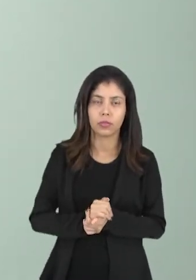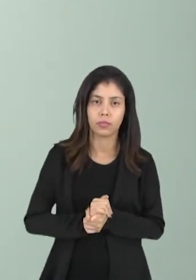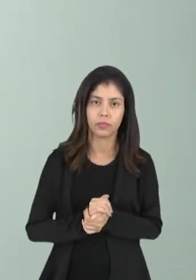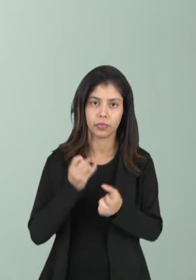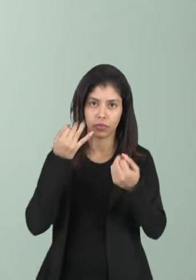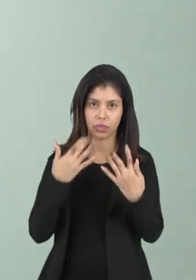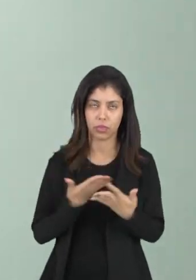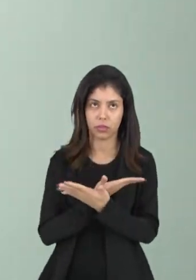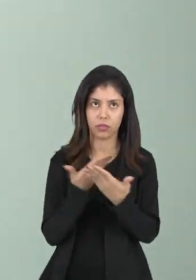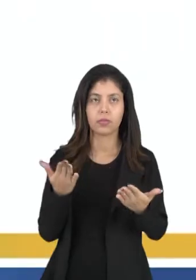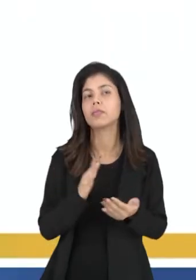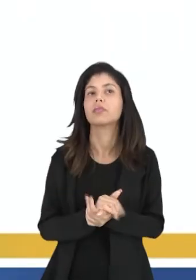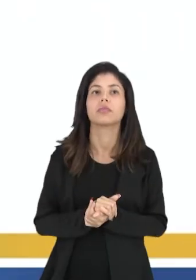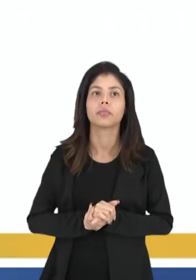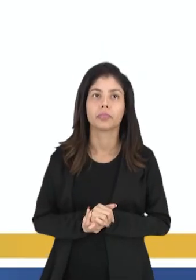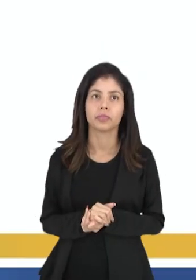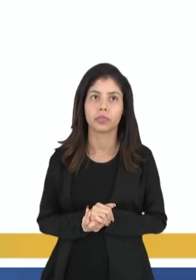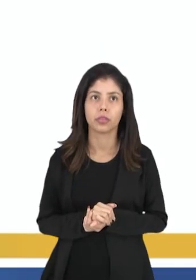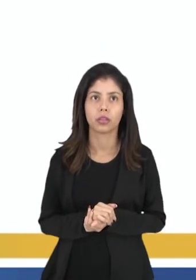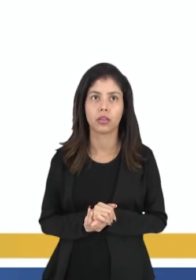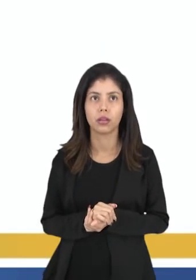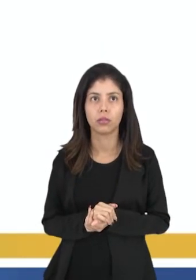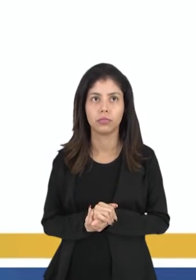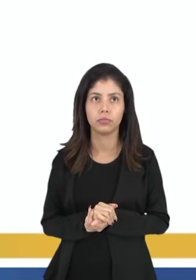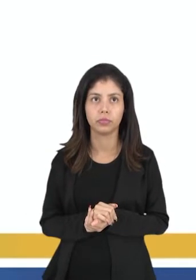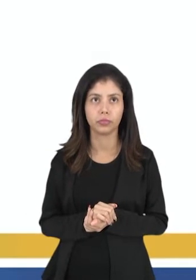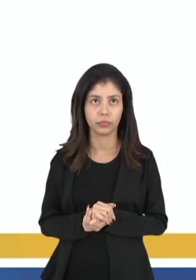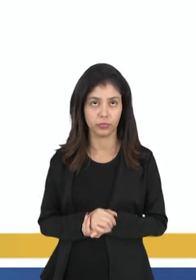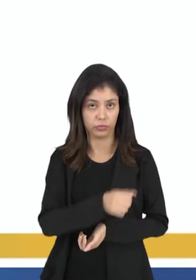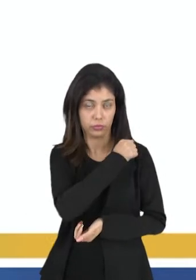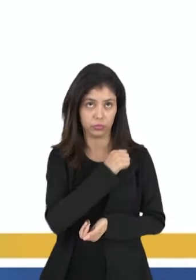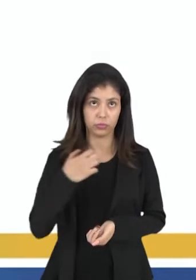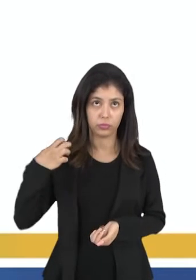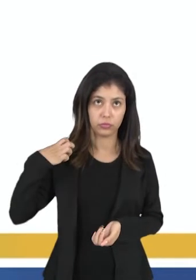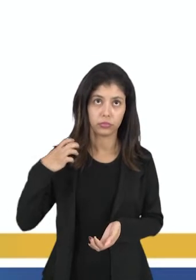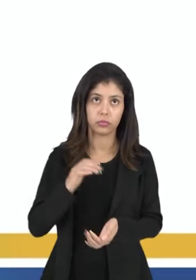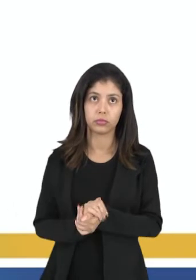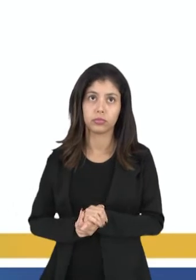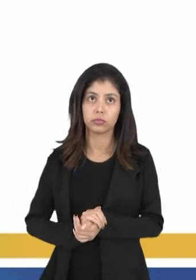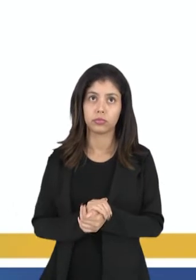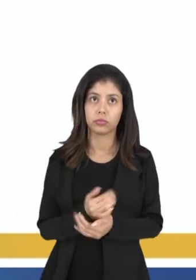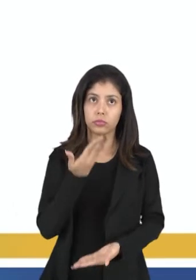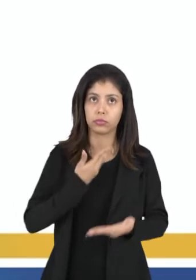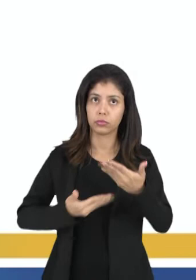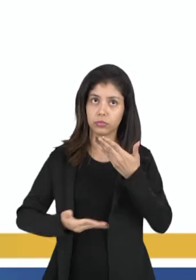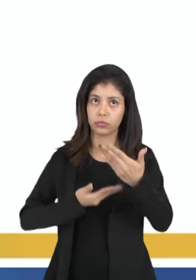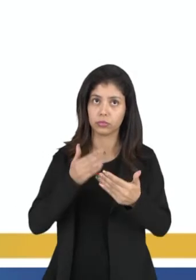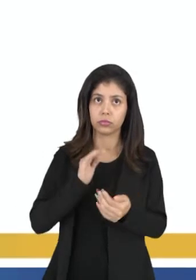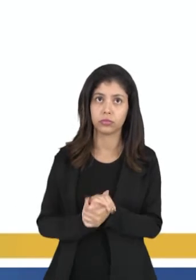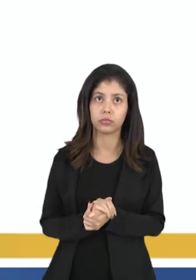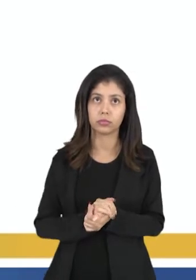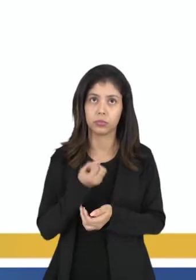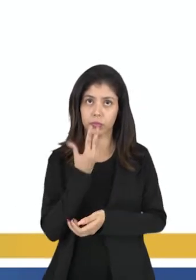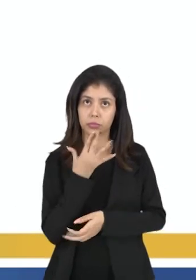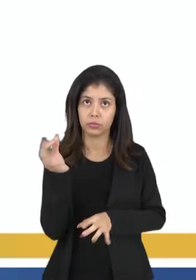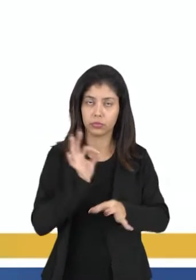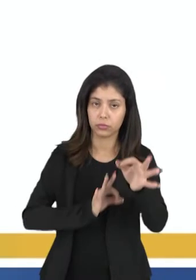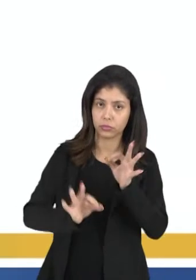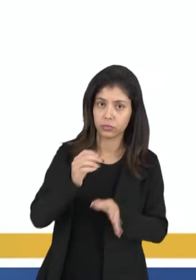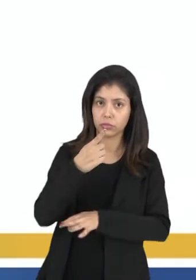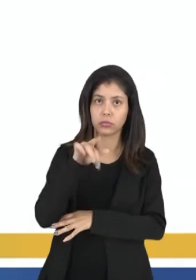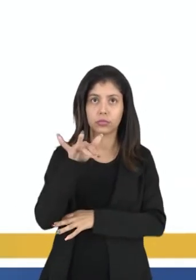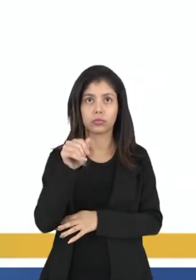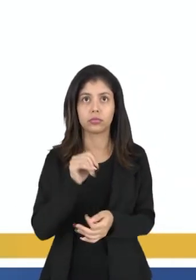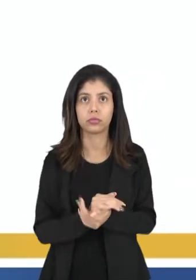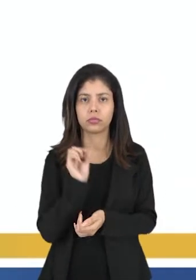o que é que ele vai dizer? Ele vai dizer o seguinte, para Aristóteles, a relação entre o sumo bem e a organização da